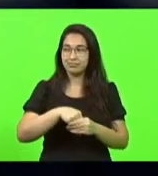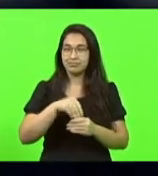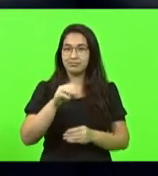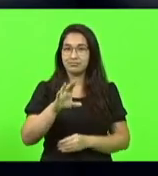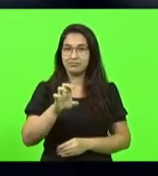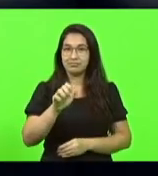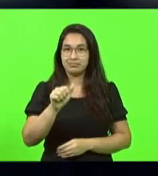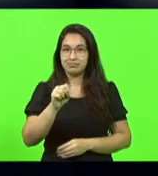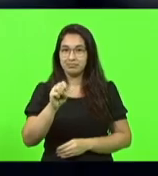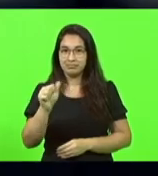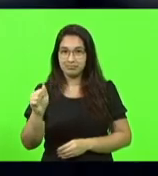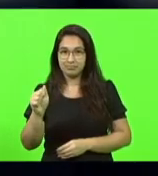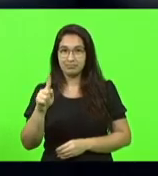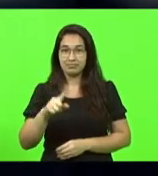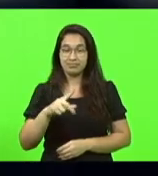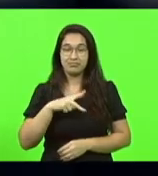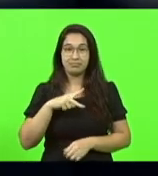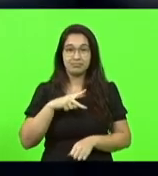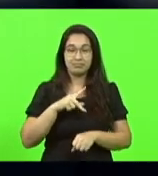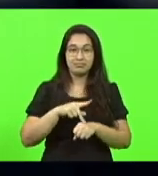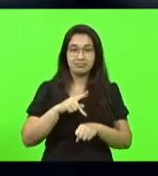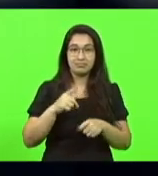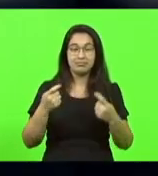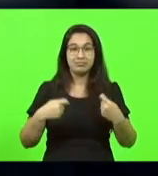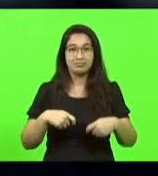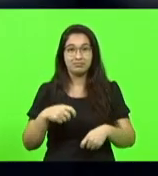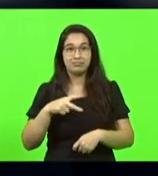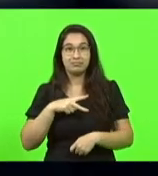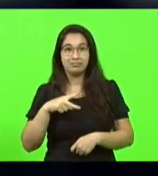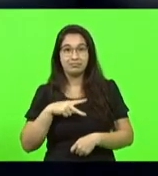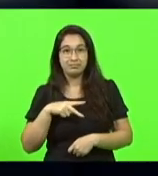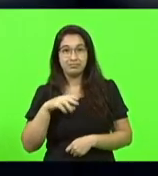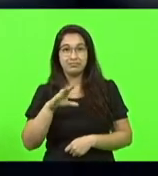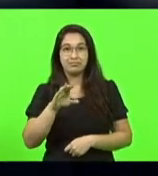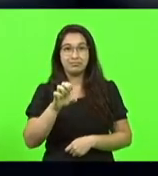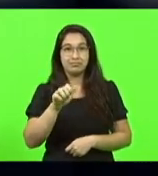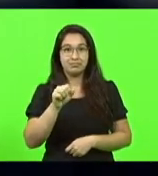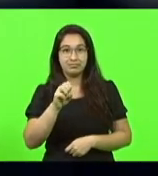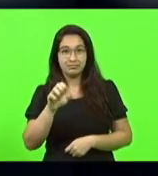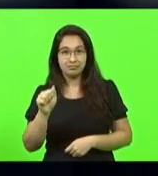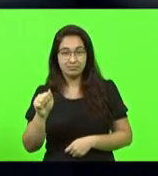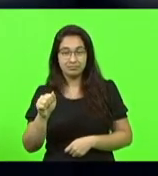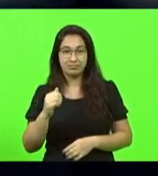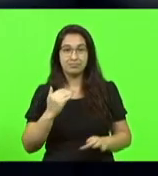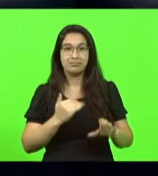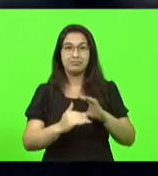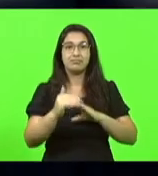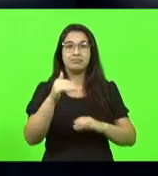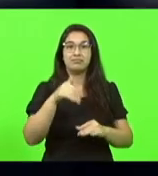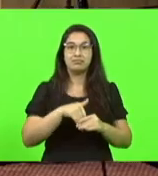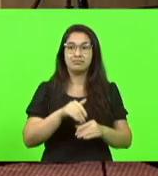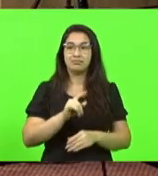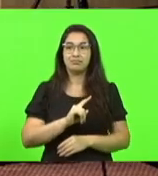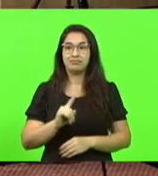privatizar as pedras, quando deveria privatizar o César. Então, encaminhamento de voto é não, senhor presidente.